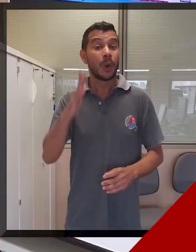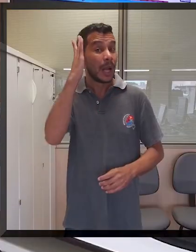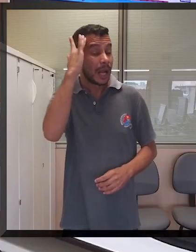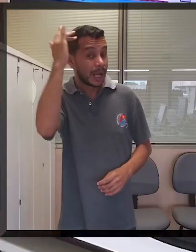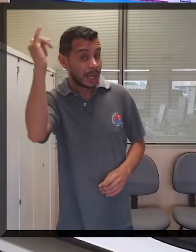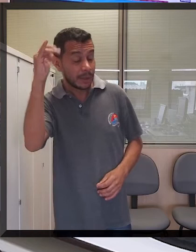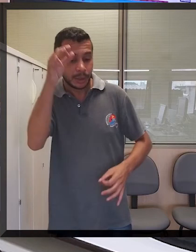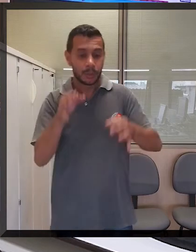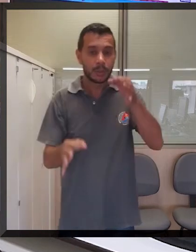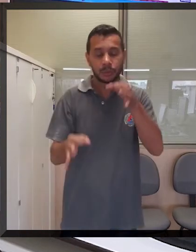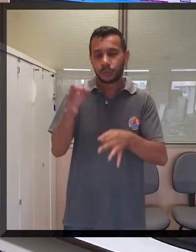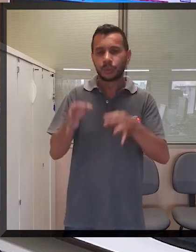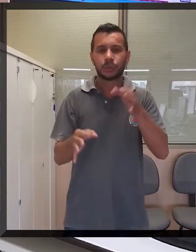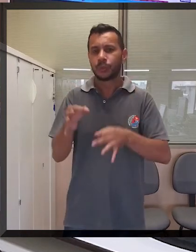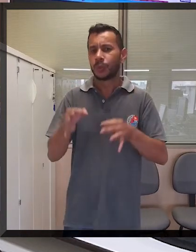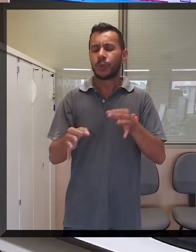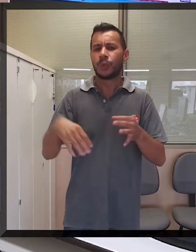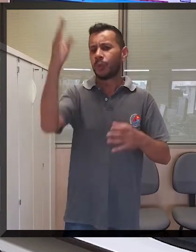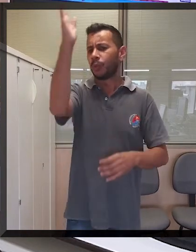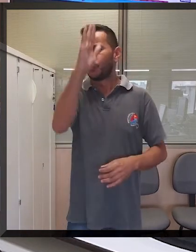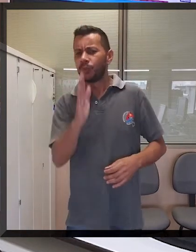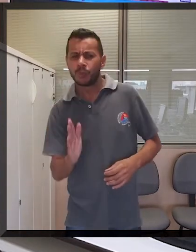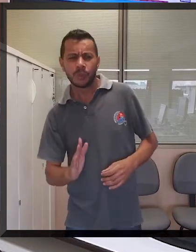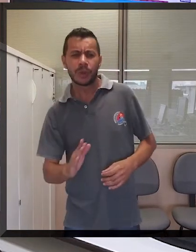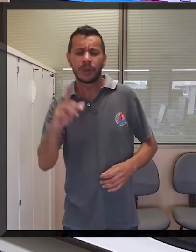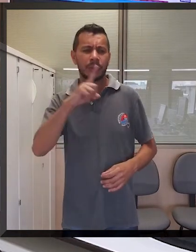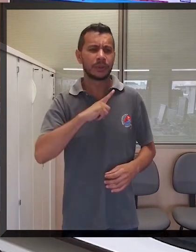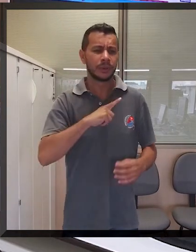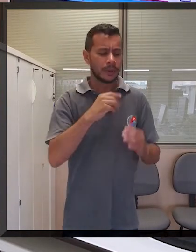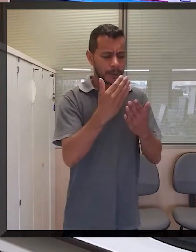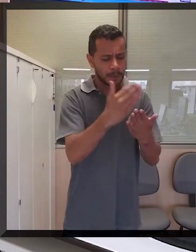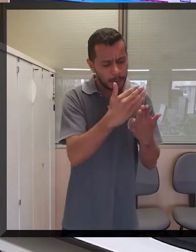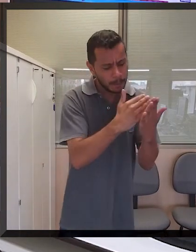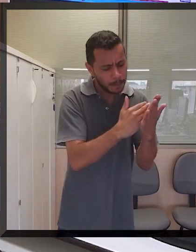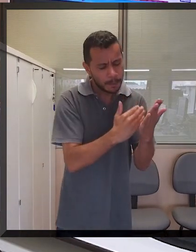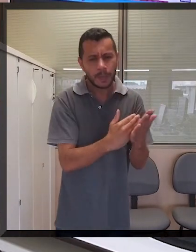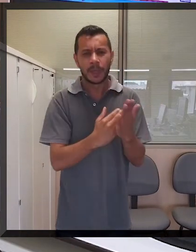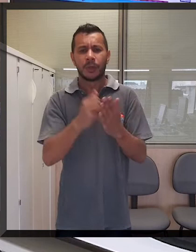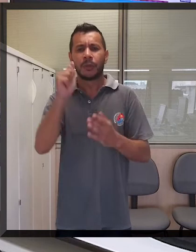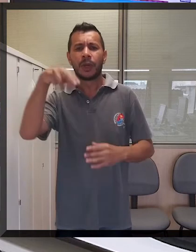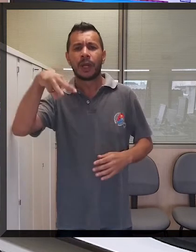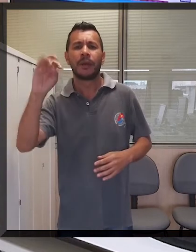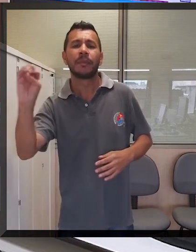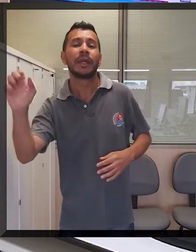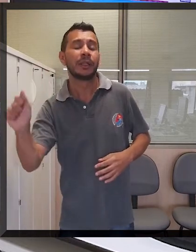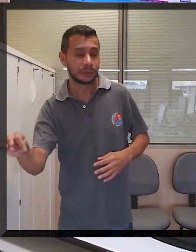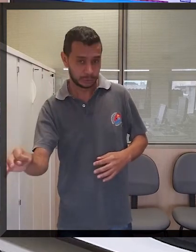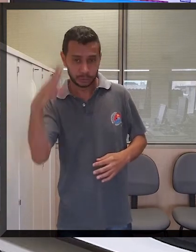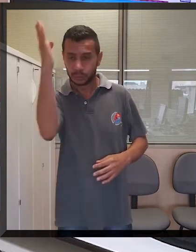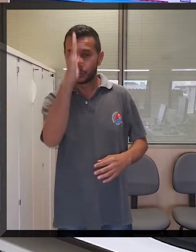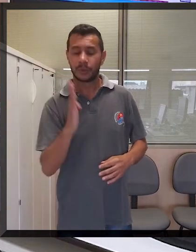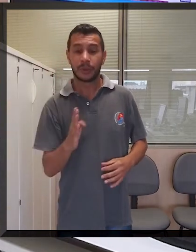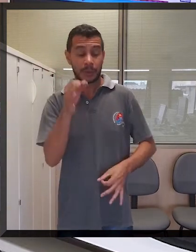Amanhã, o Supremo Tribunal Federal vai discutir um novo capítulo da história do amianto no Brasil, num